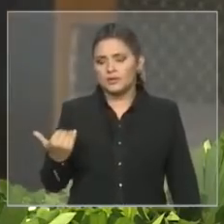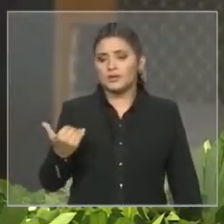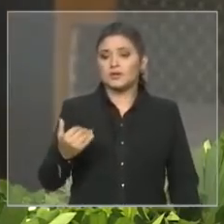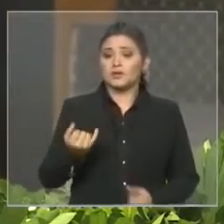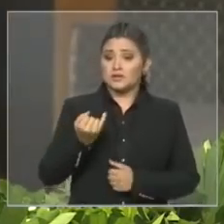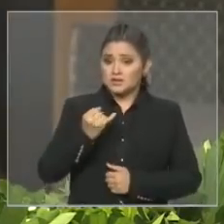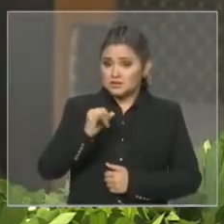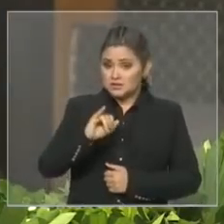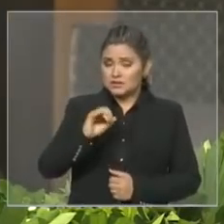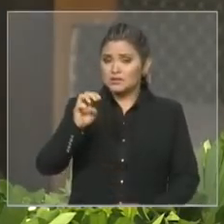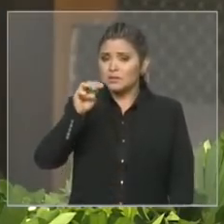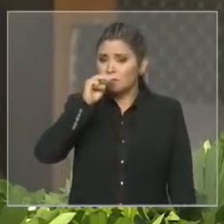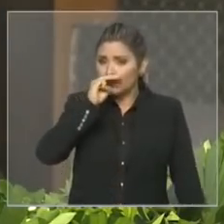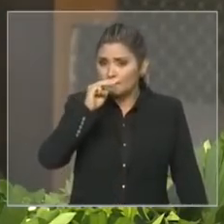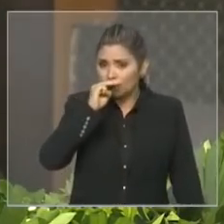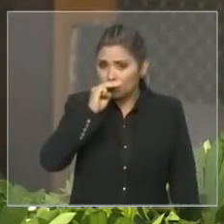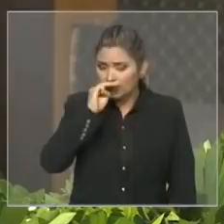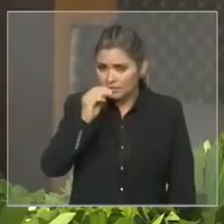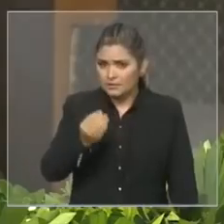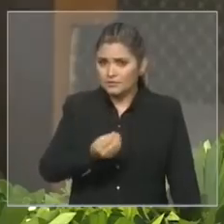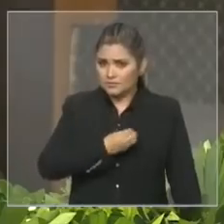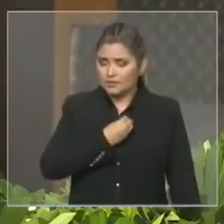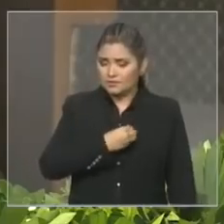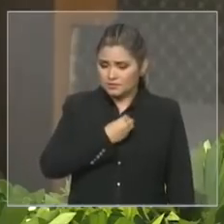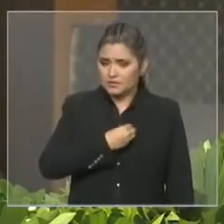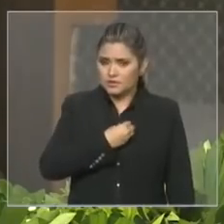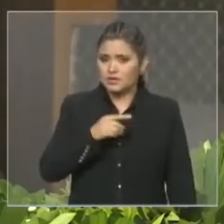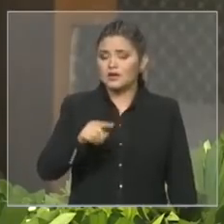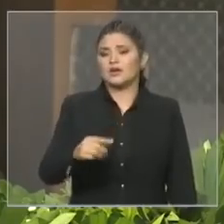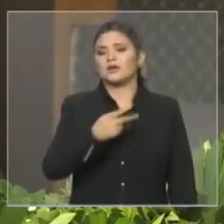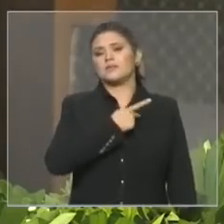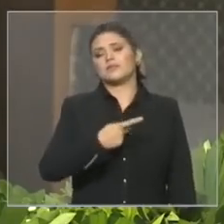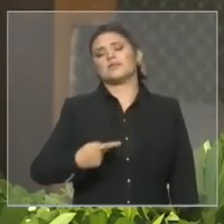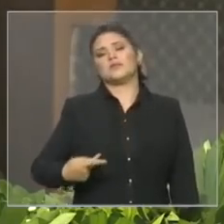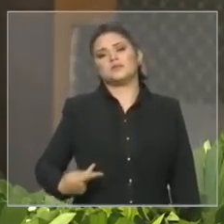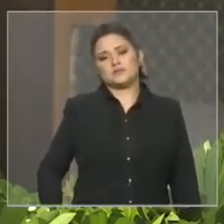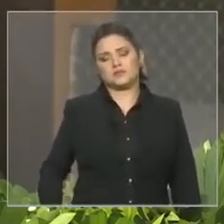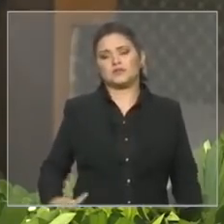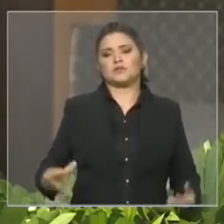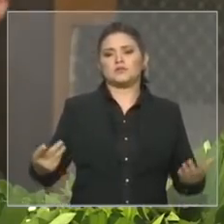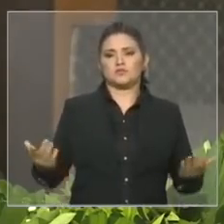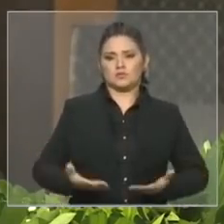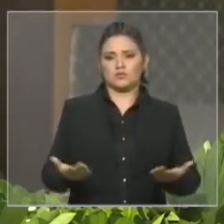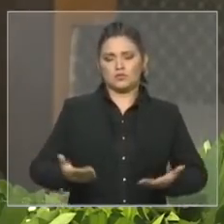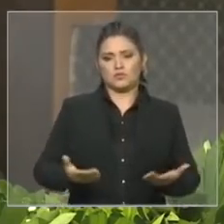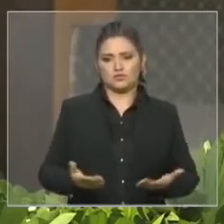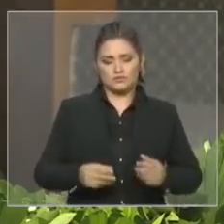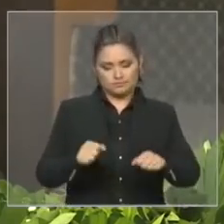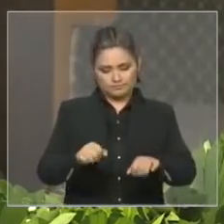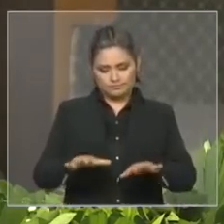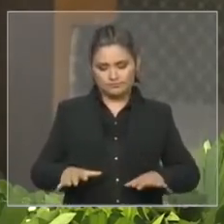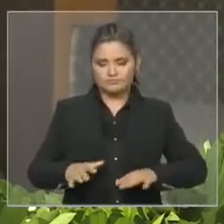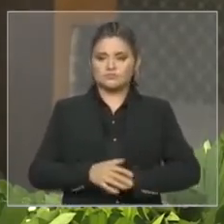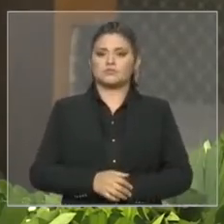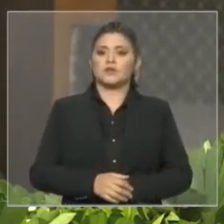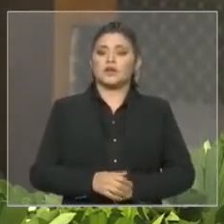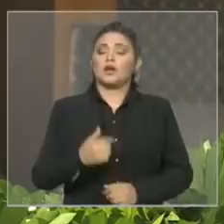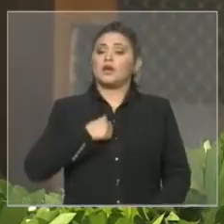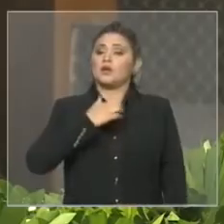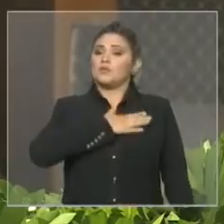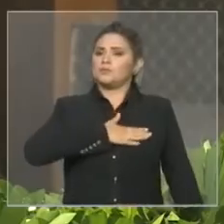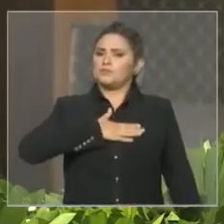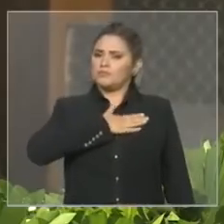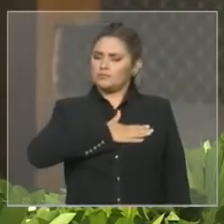É claro, como disse, que me regozijo pelo fato de estar sentado ao lado de V. Exª,